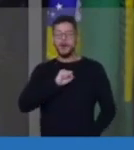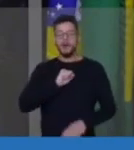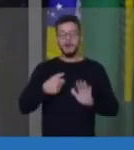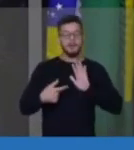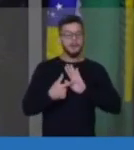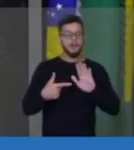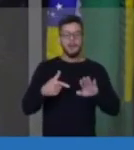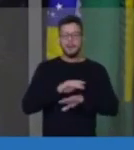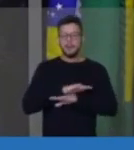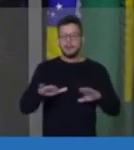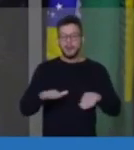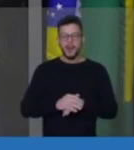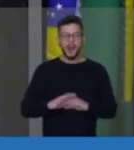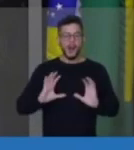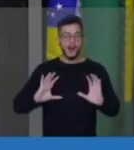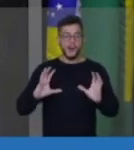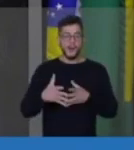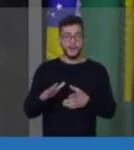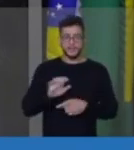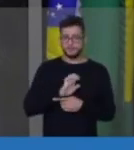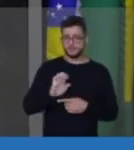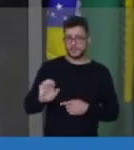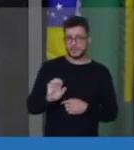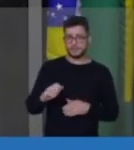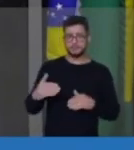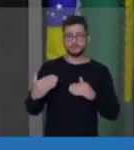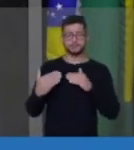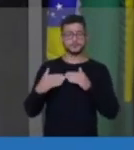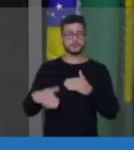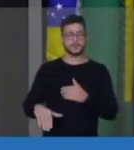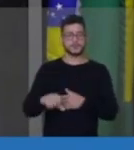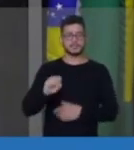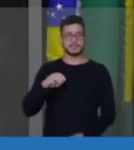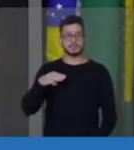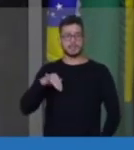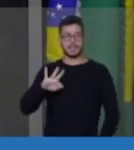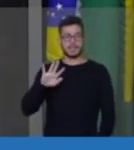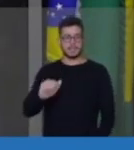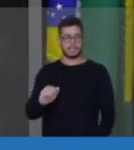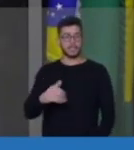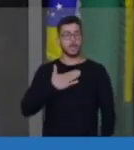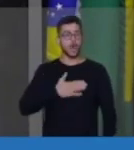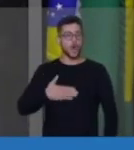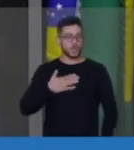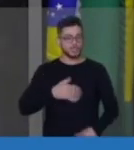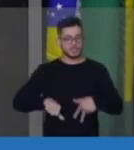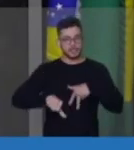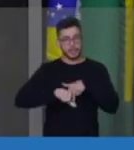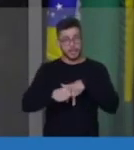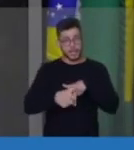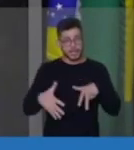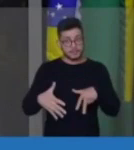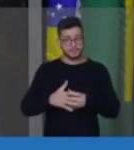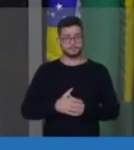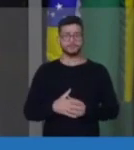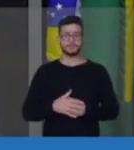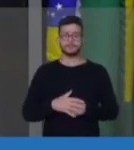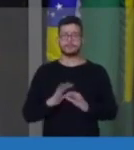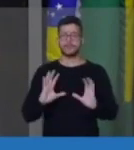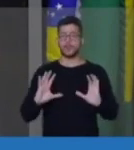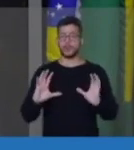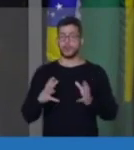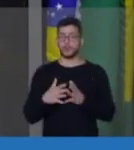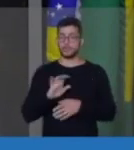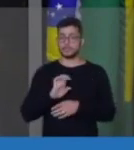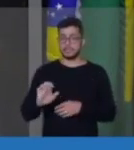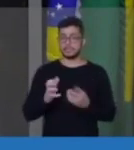criminosa é antissemita é pró-terrorismo. A esquerda quer a morte. Ela